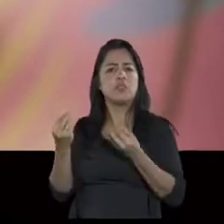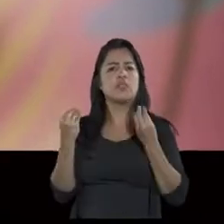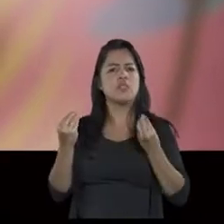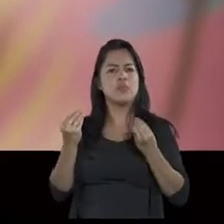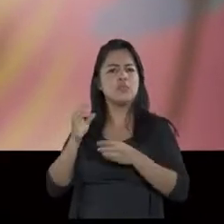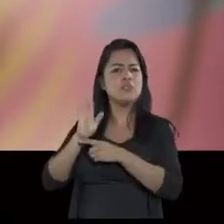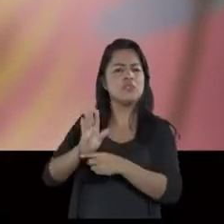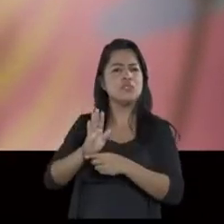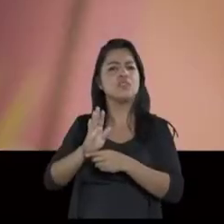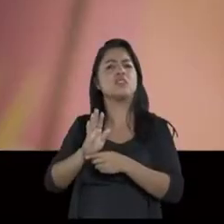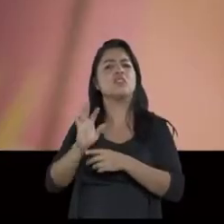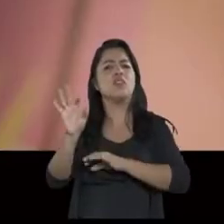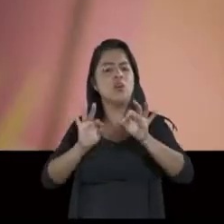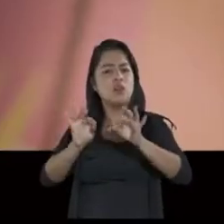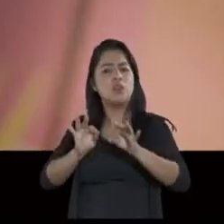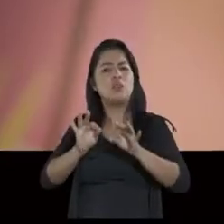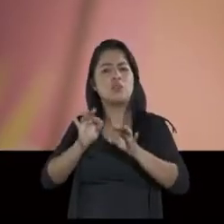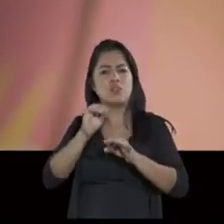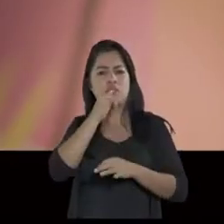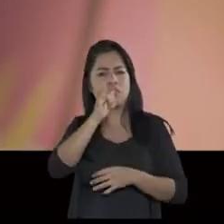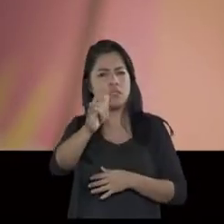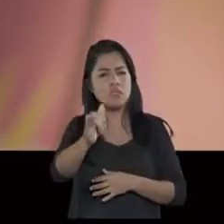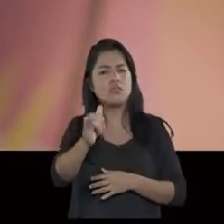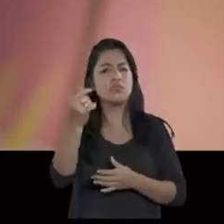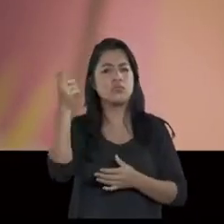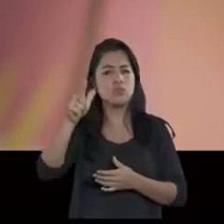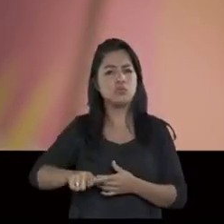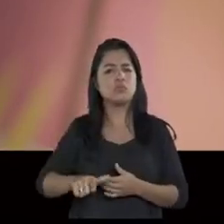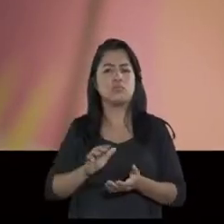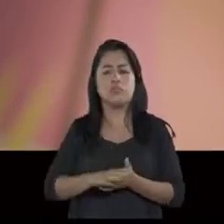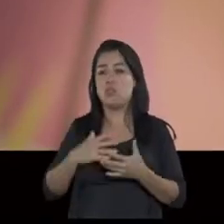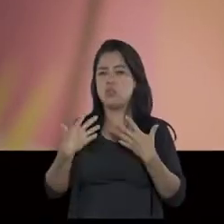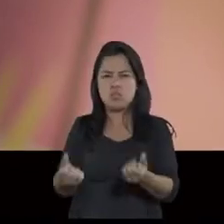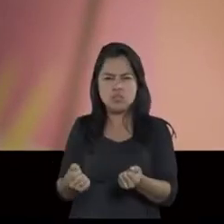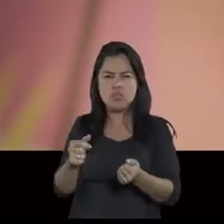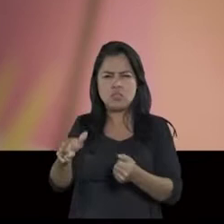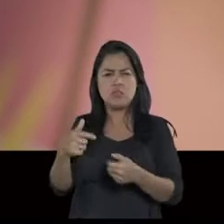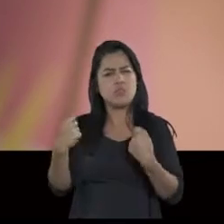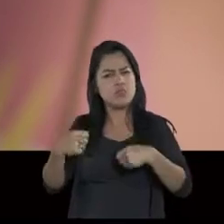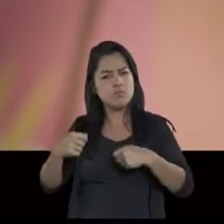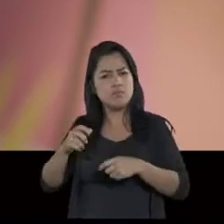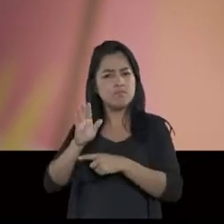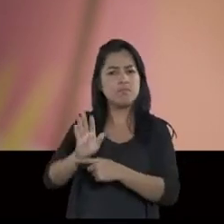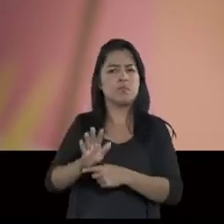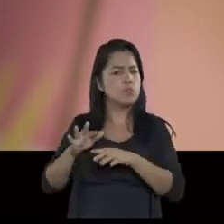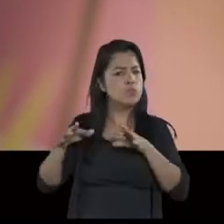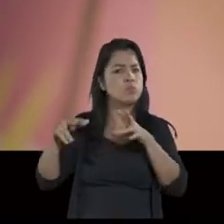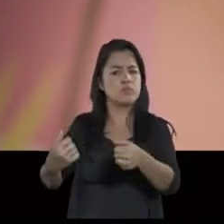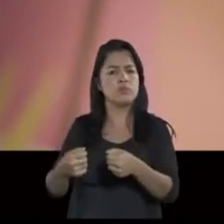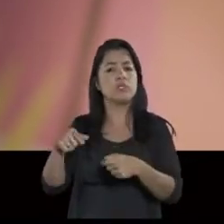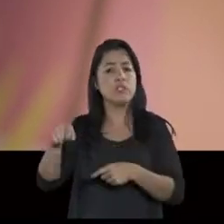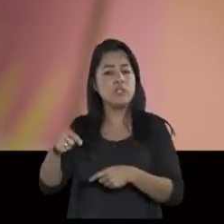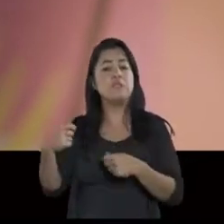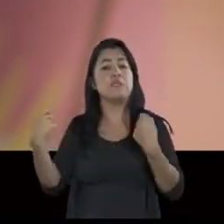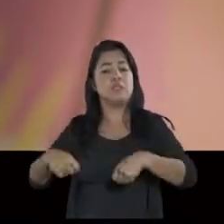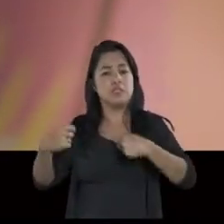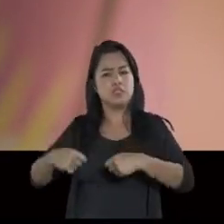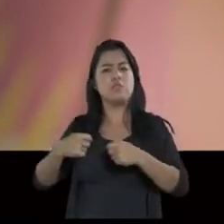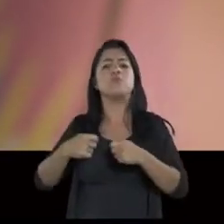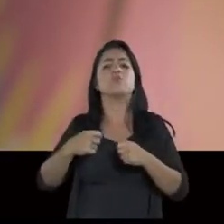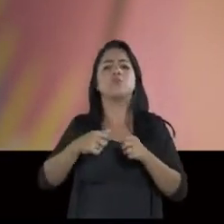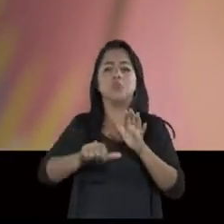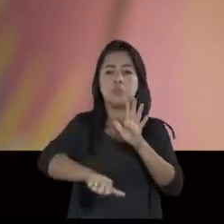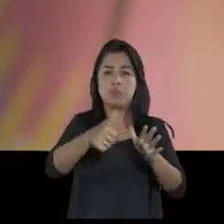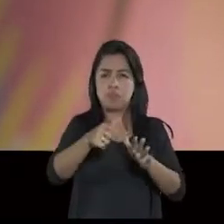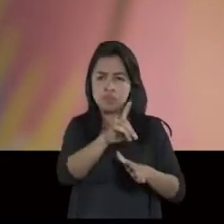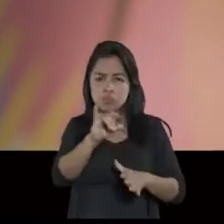prontamente a energia. Eu não aceito que essa empresa não esteja tomando todas as providências necessárias. Ela deveria estar desde o